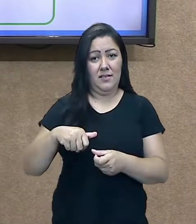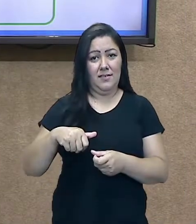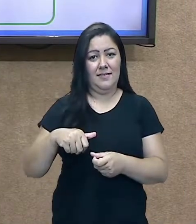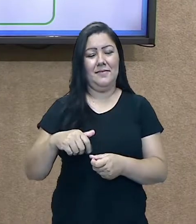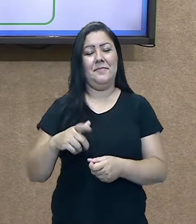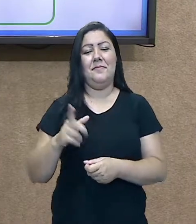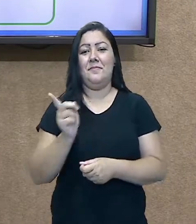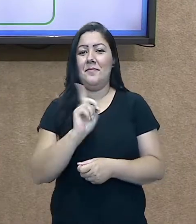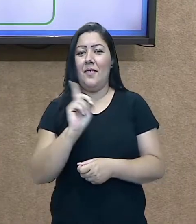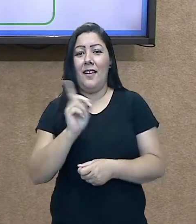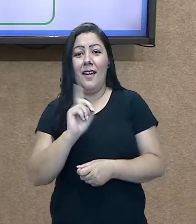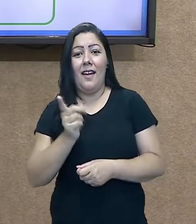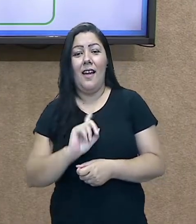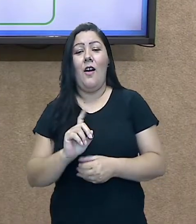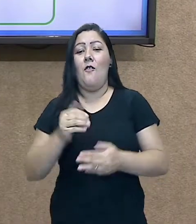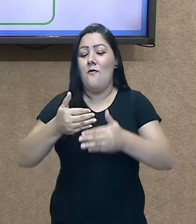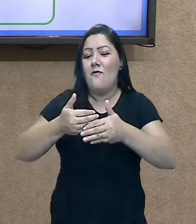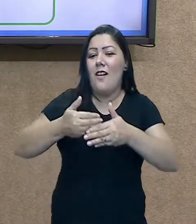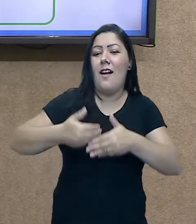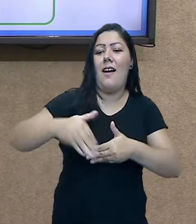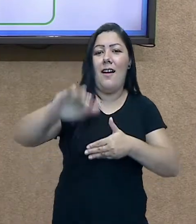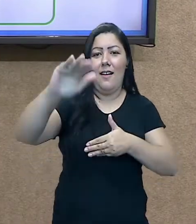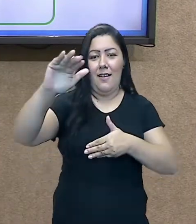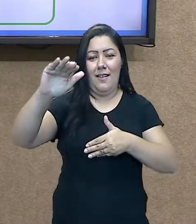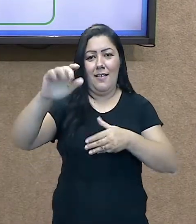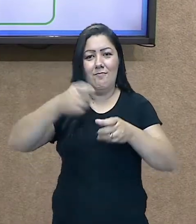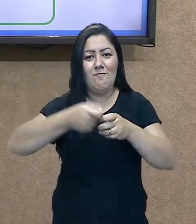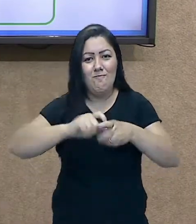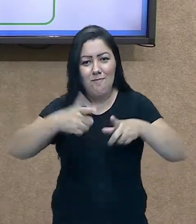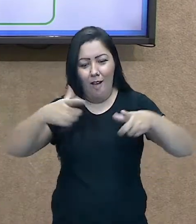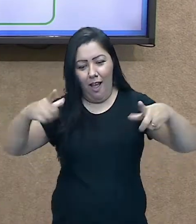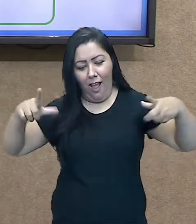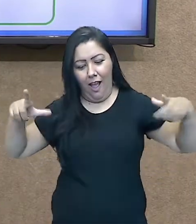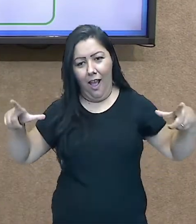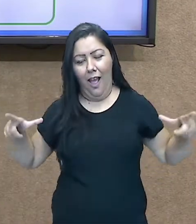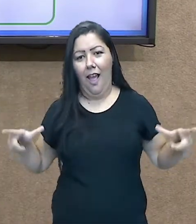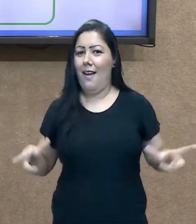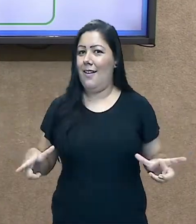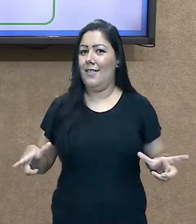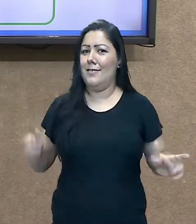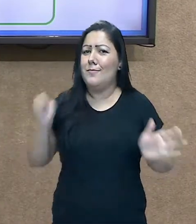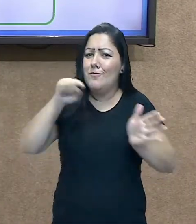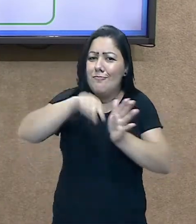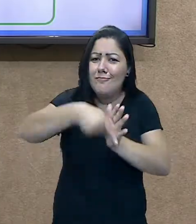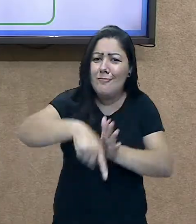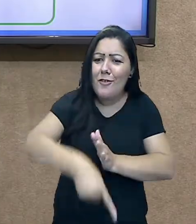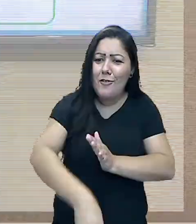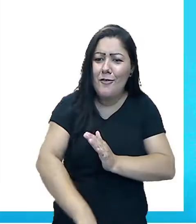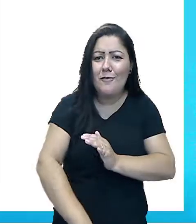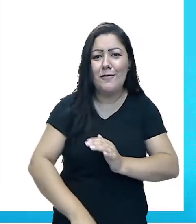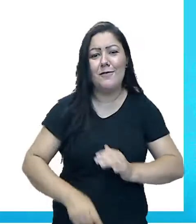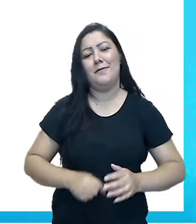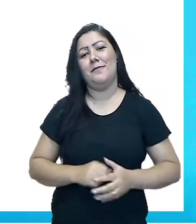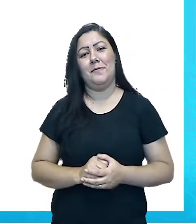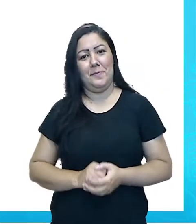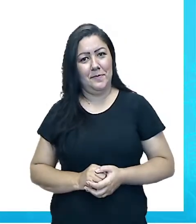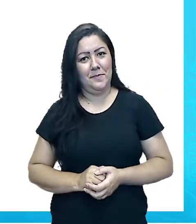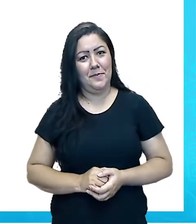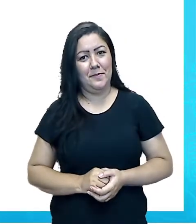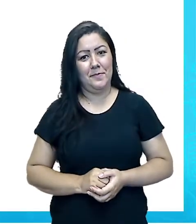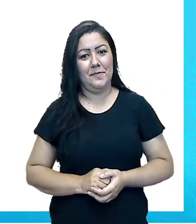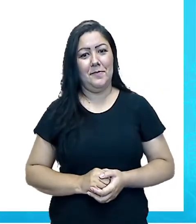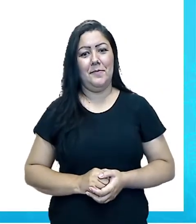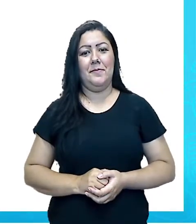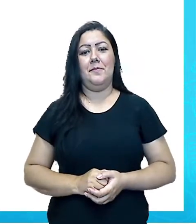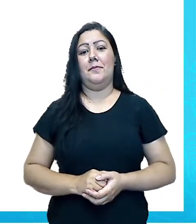Mas, nós podemos observar que a Geografia vai além. A Geografia